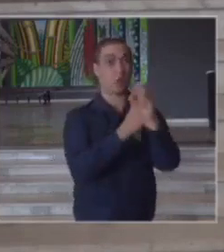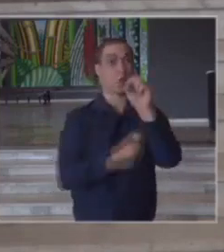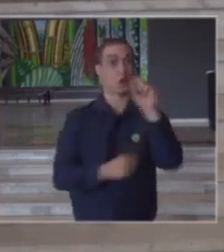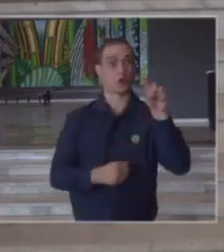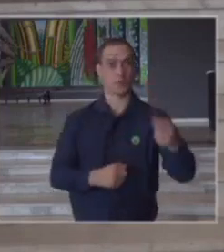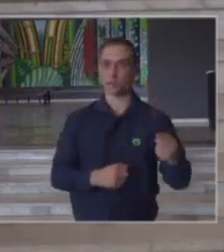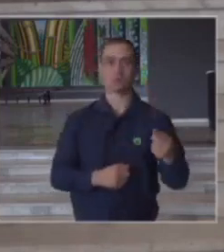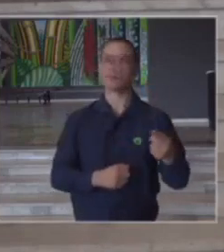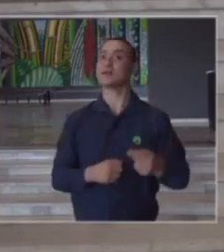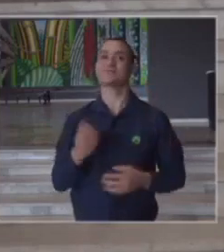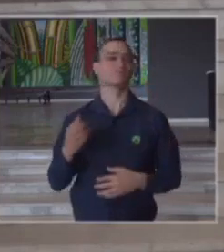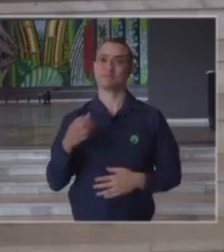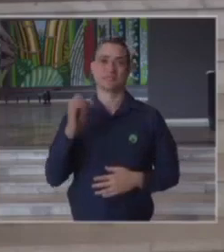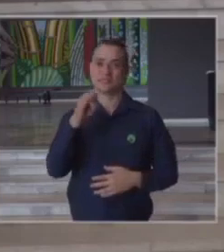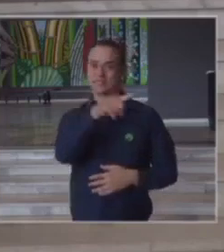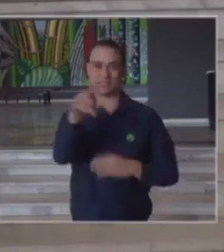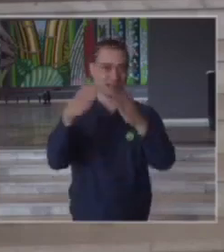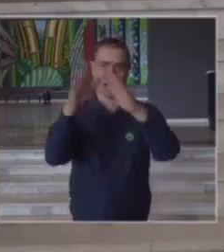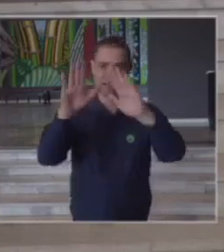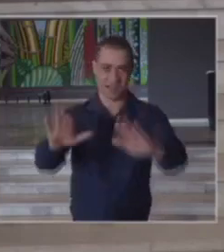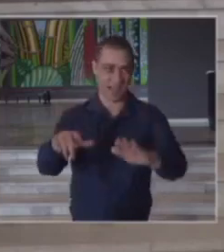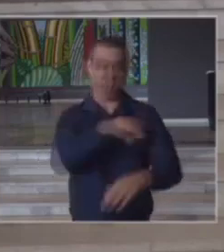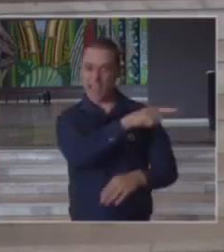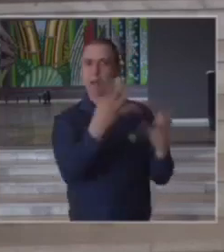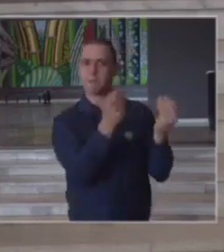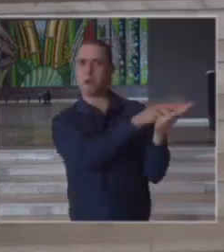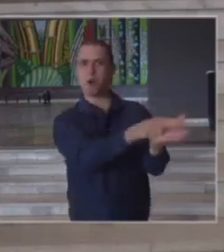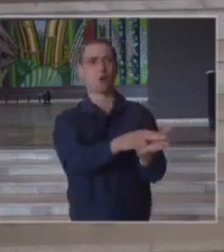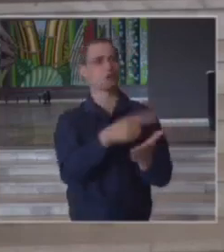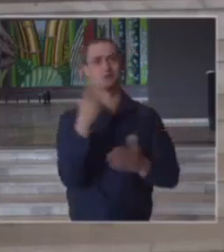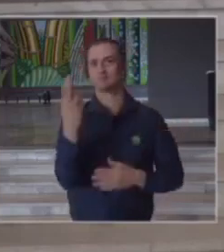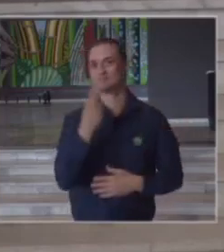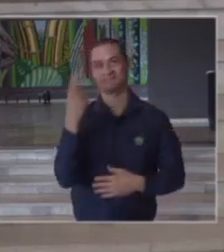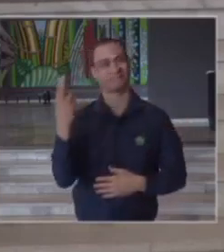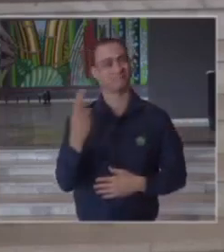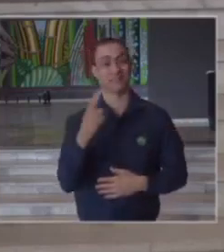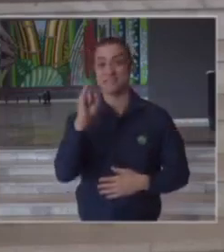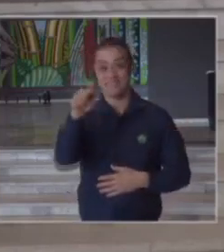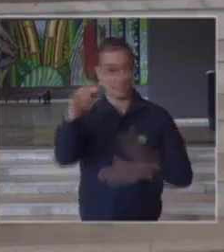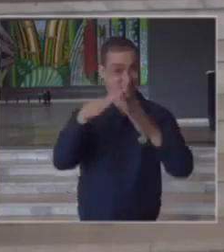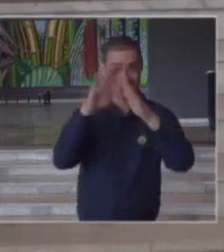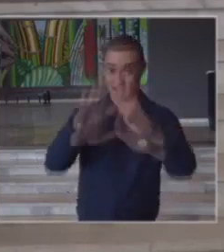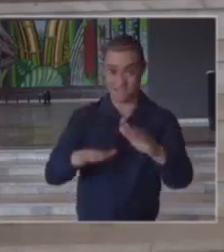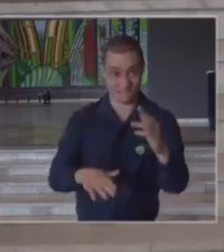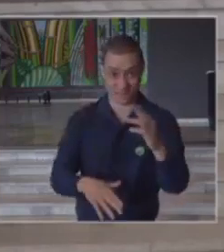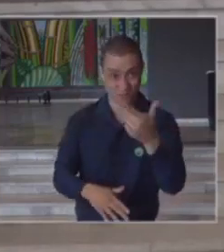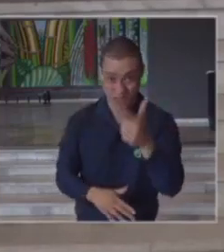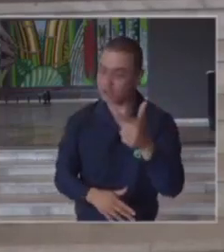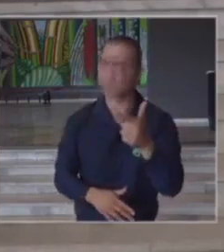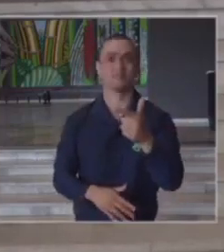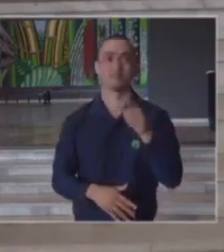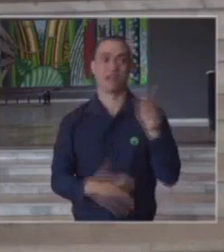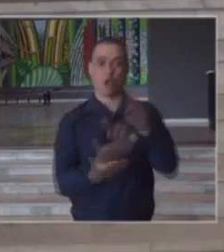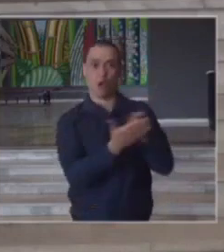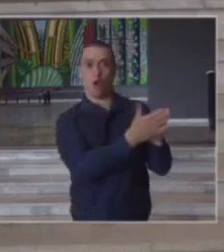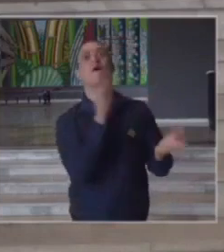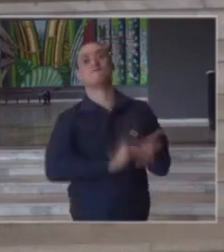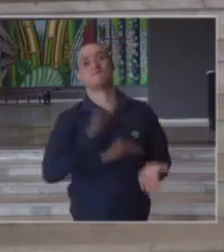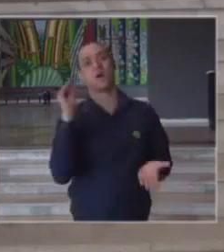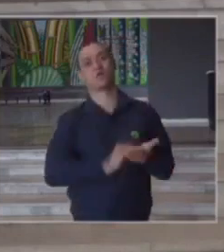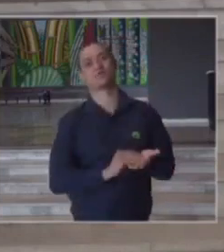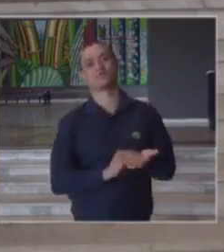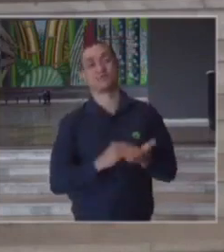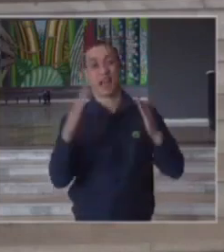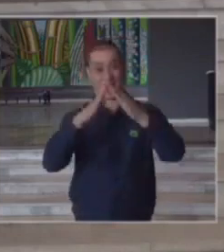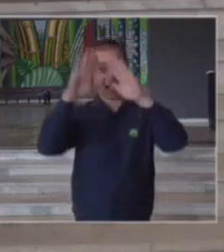não seremos suficientes se não ficarmos em casa se as pessoas não ficarem em casa e manterem a taxa